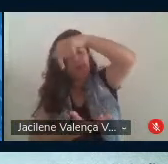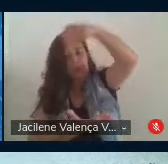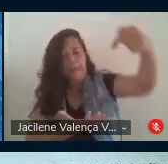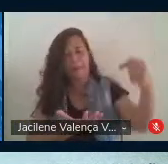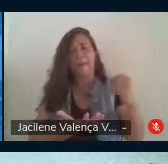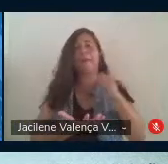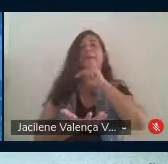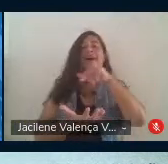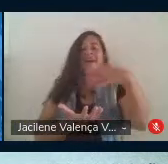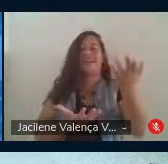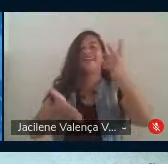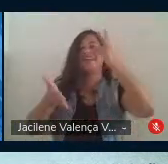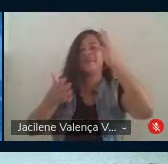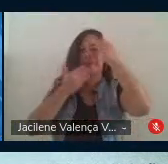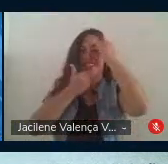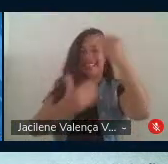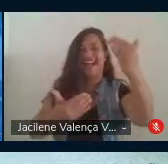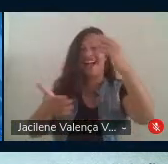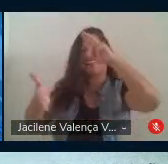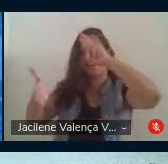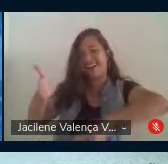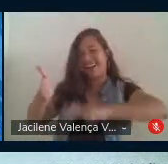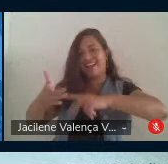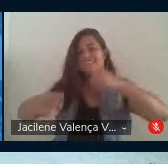leiam e discutamos depois.